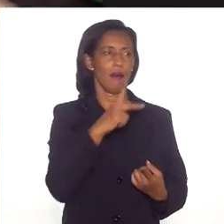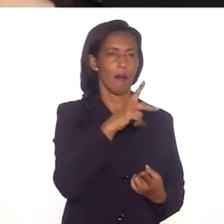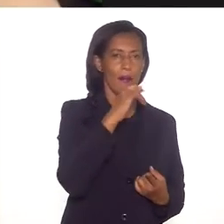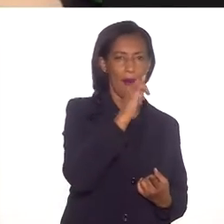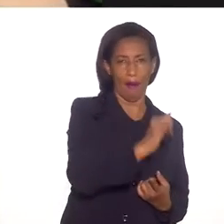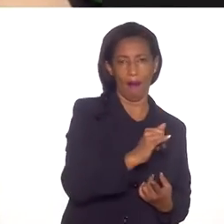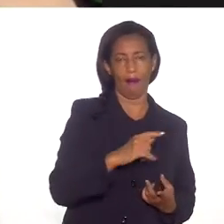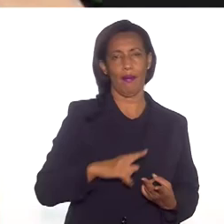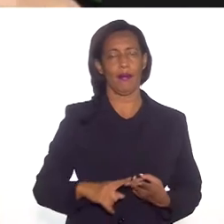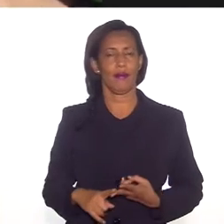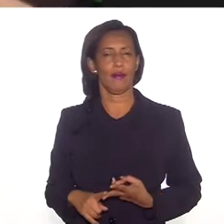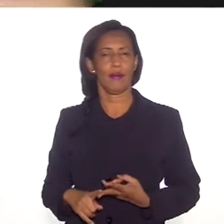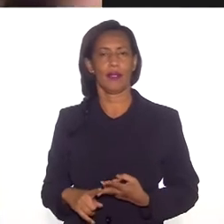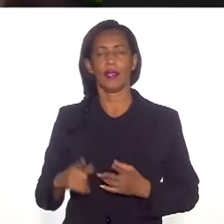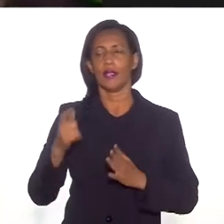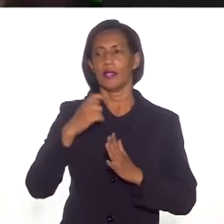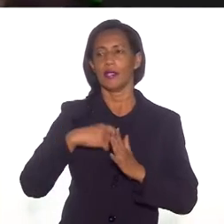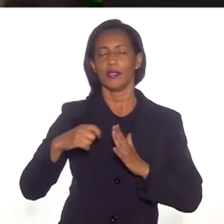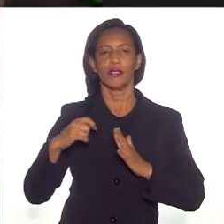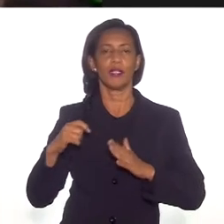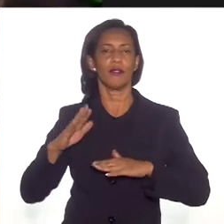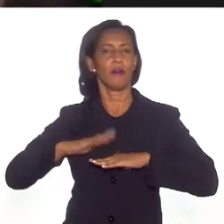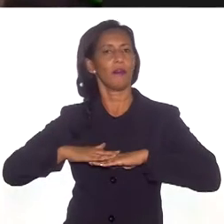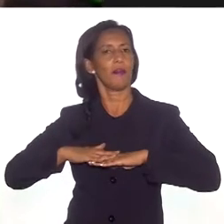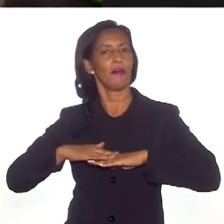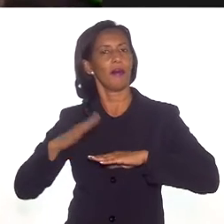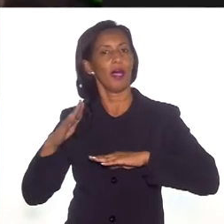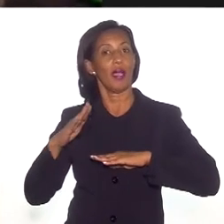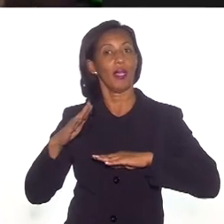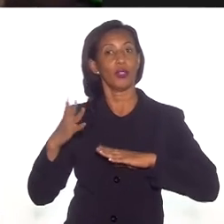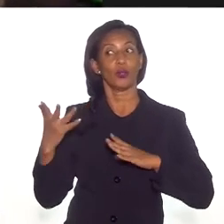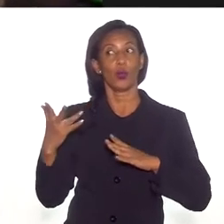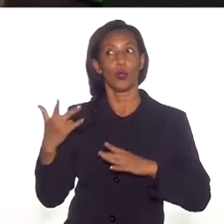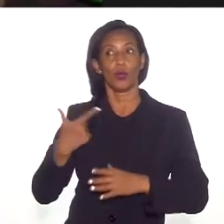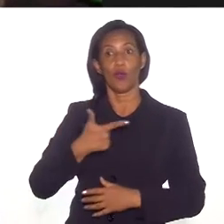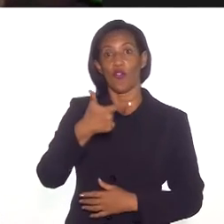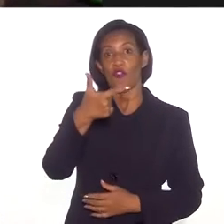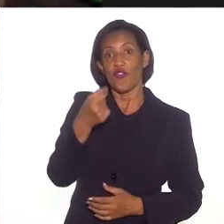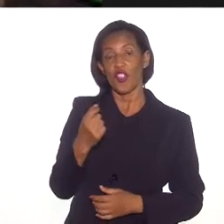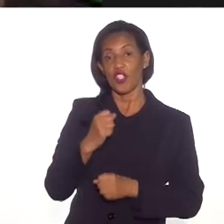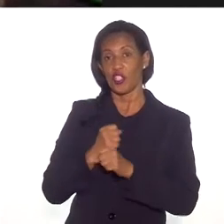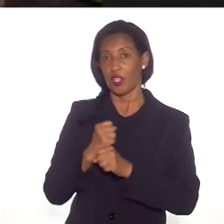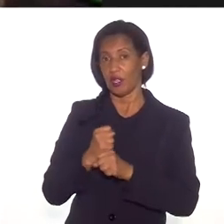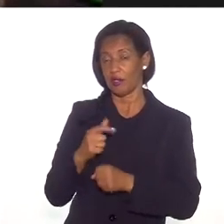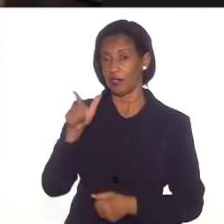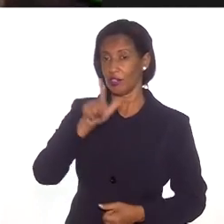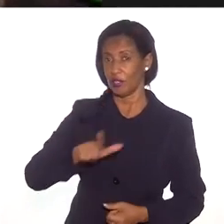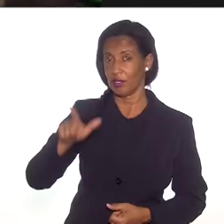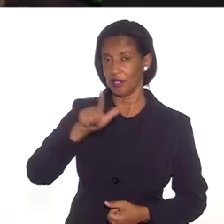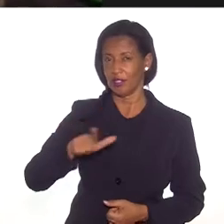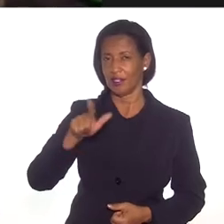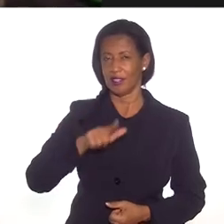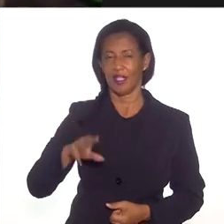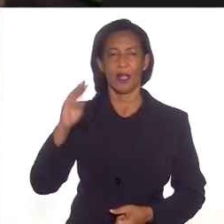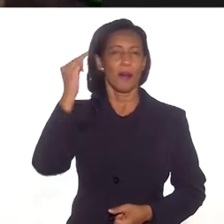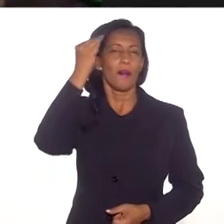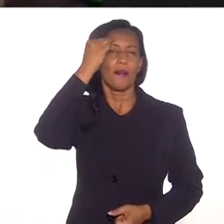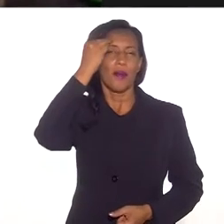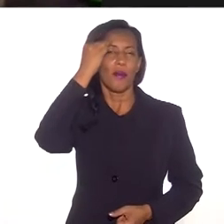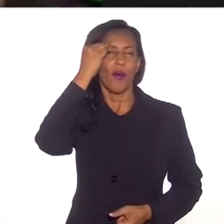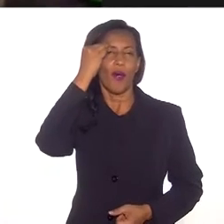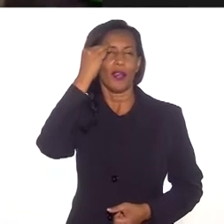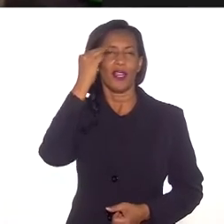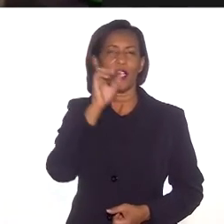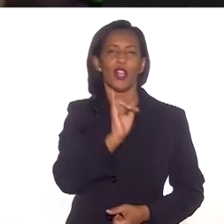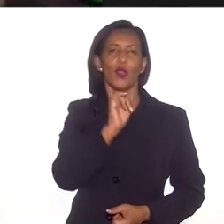meu pai. Escrevi um mais... Quando eu completei 20 anos de literatura, eu escrevi um que se chama Memórias de